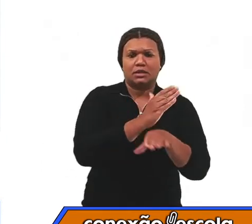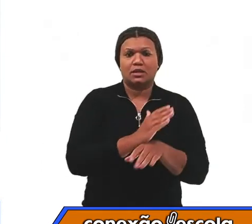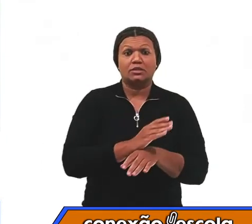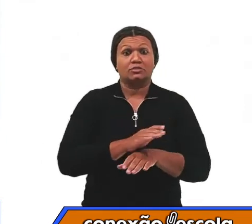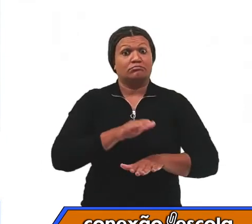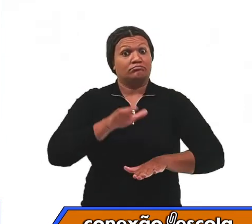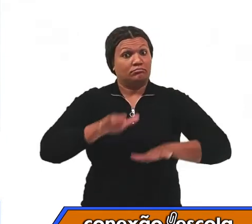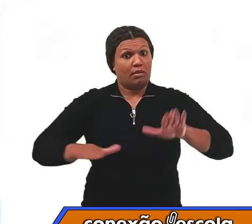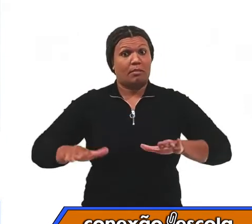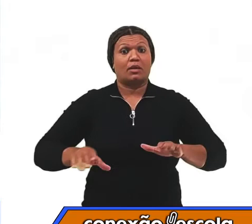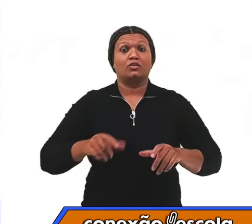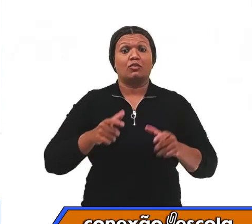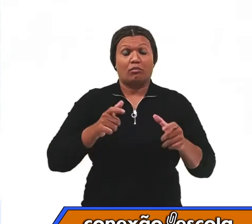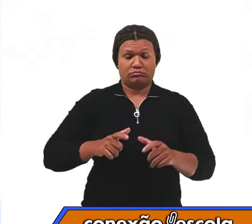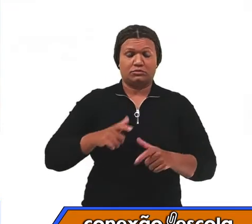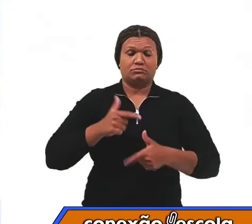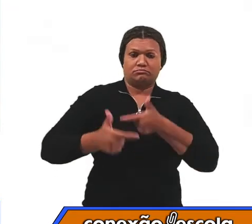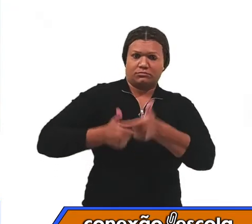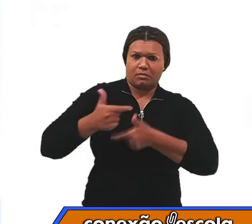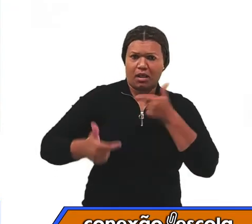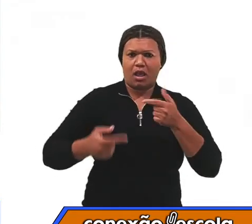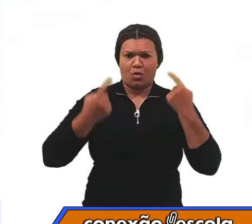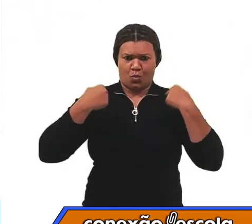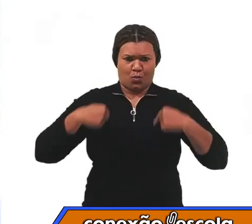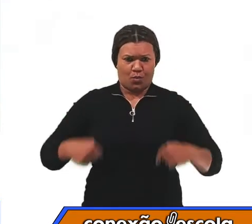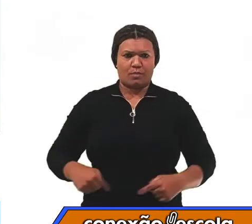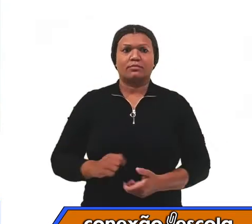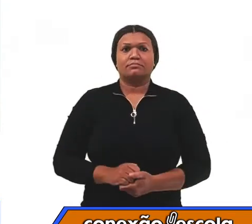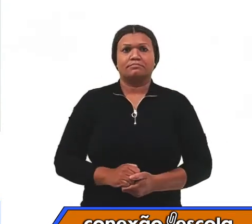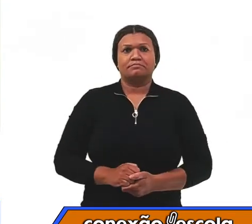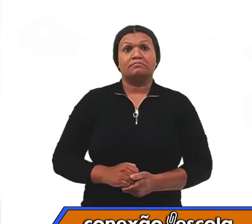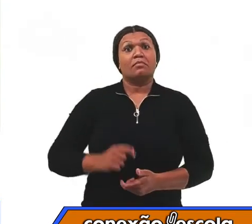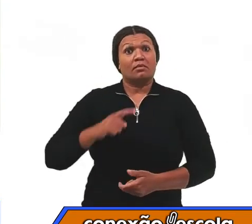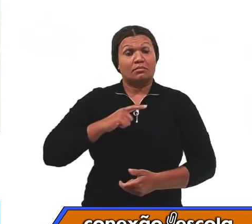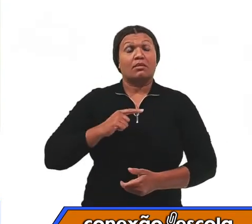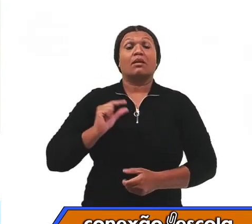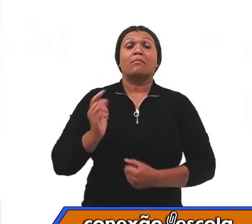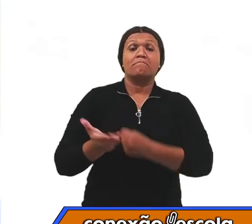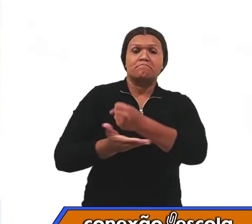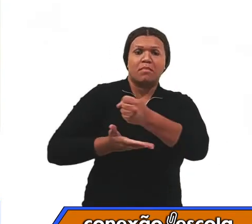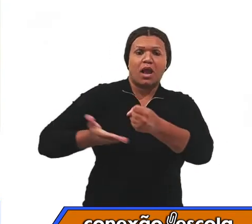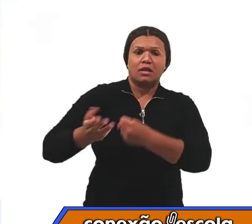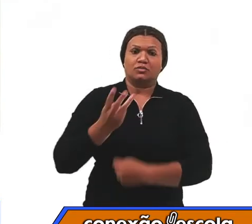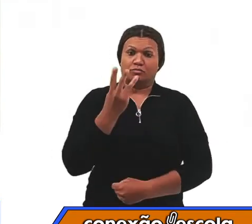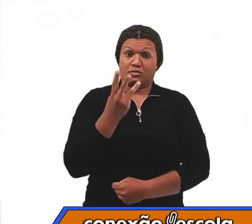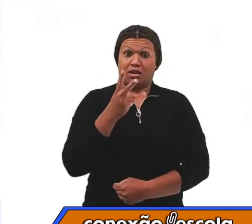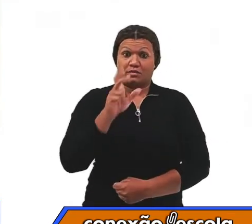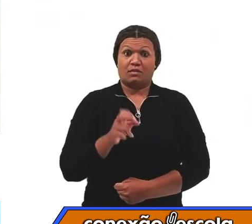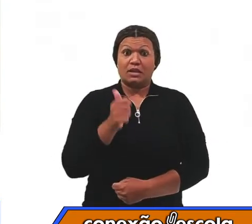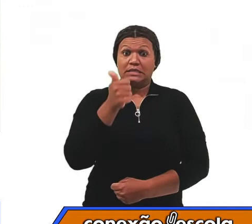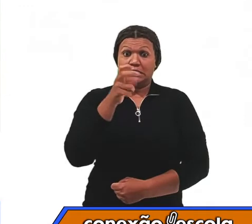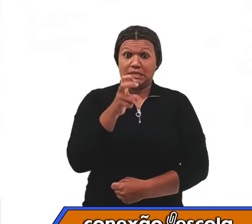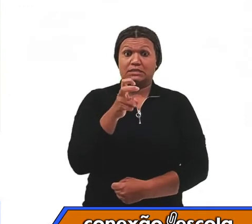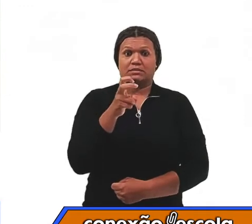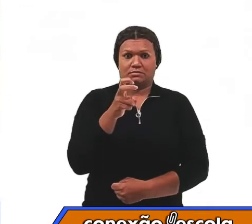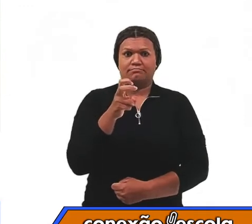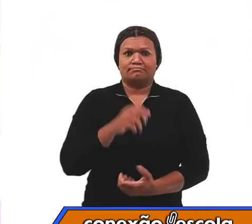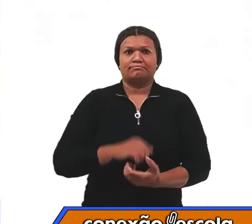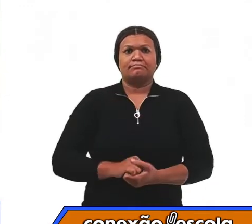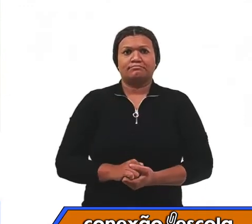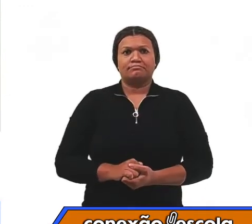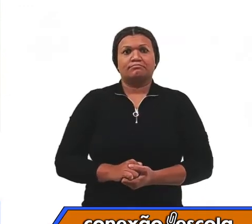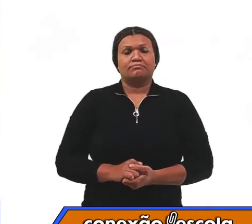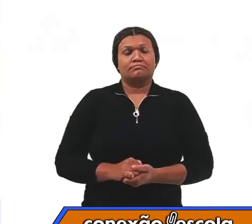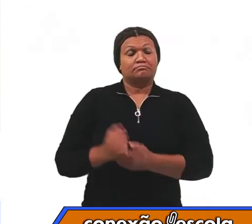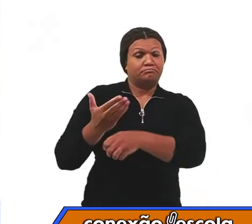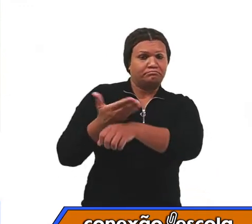trabalhados. Em um treino básico, a gente faz 3 vezes de 15 repetições. Os exercícios são